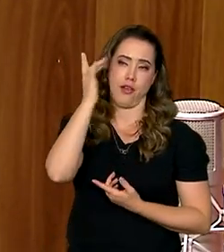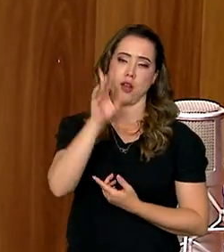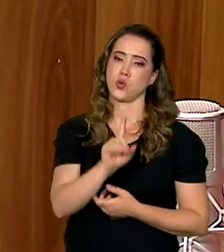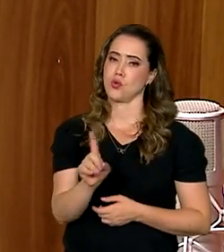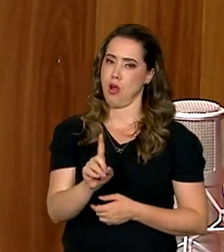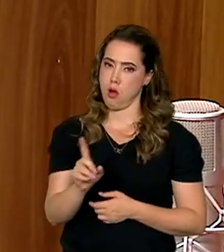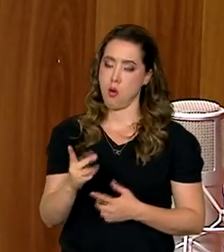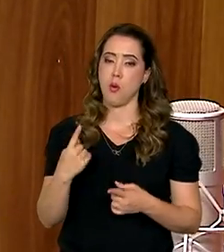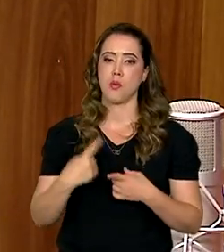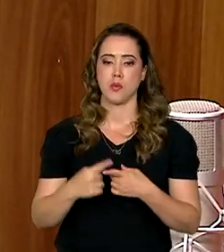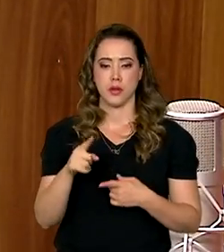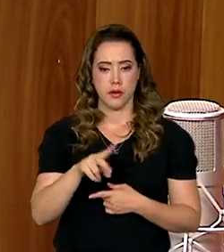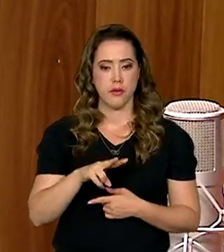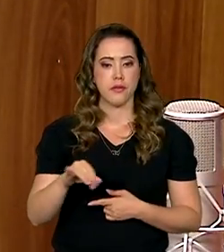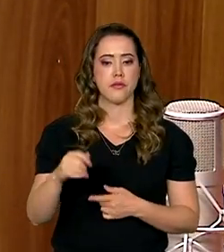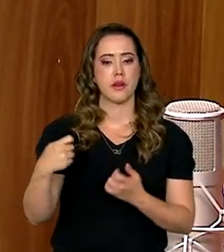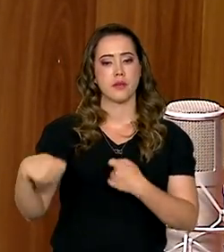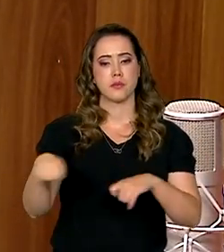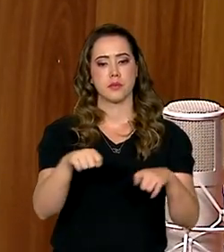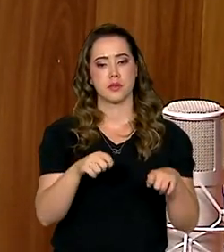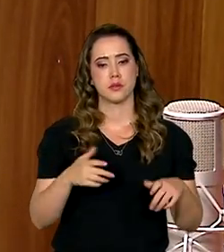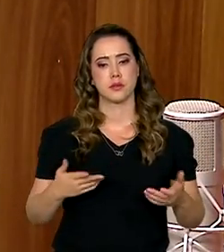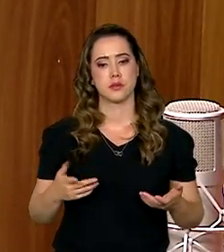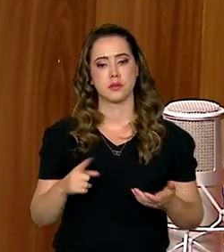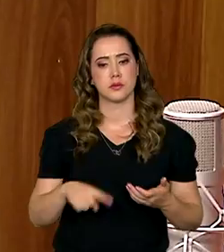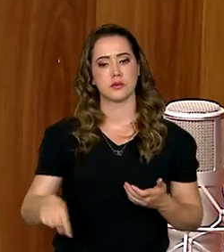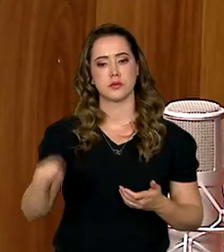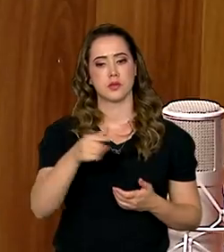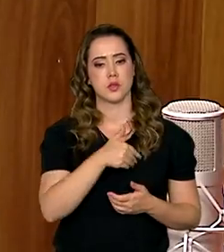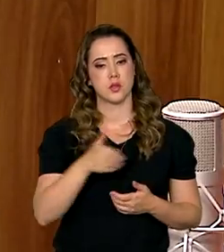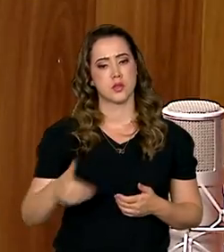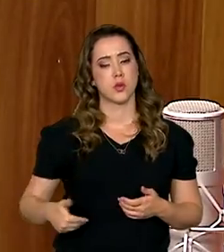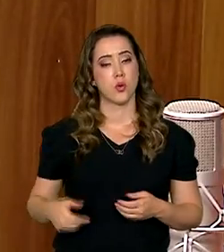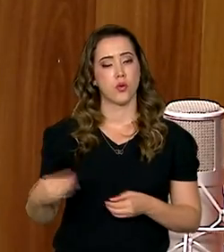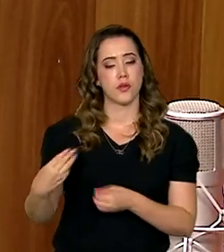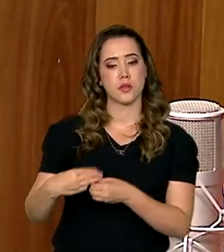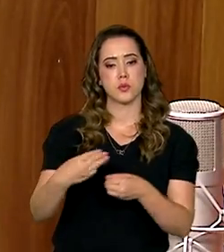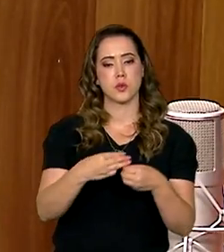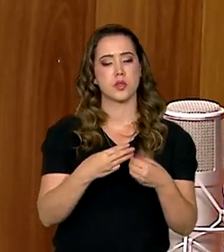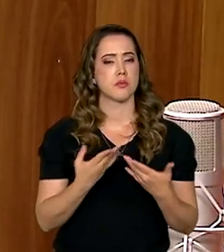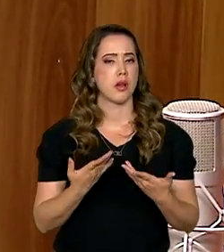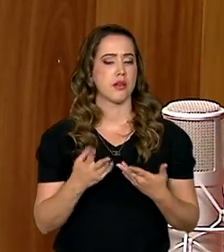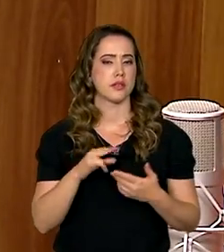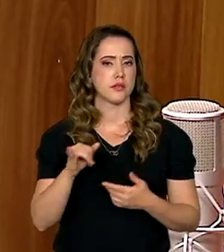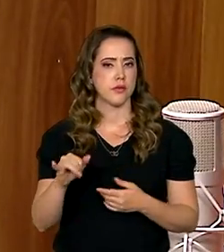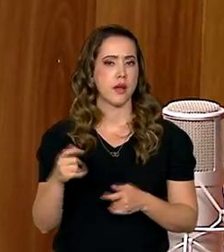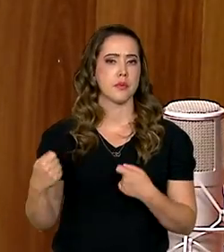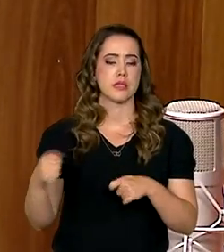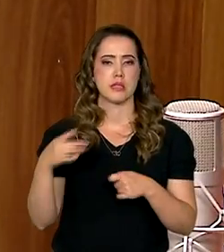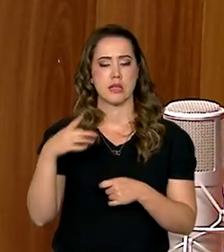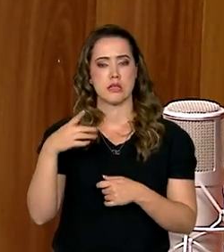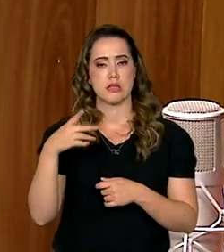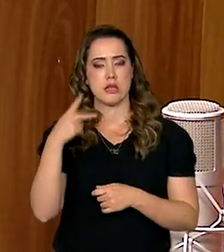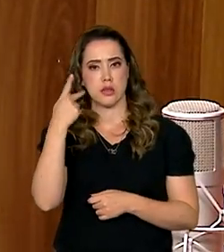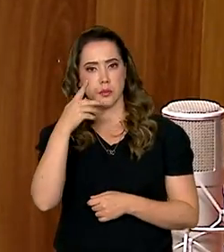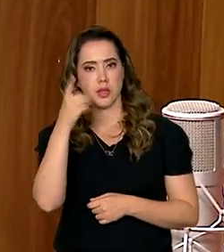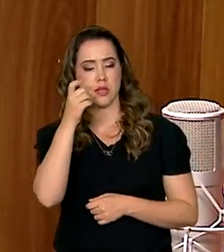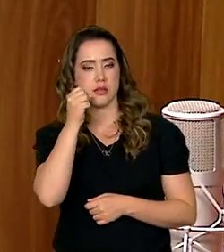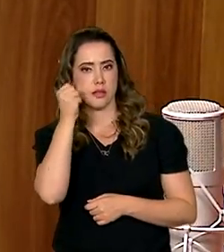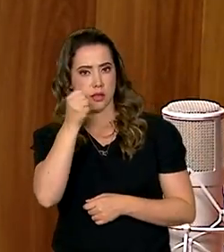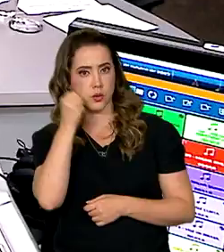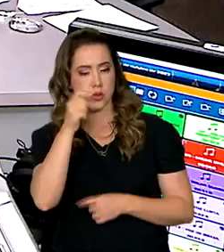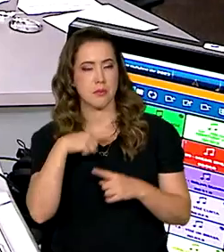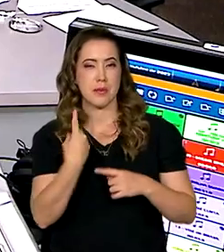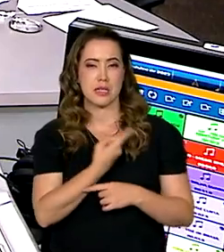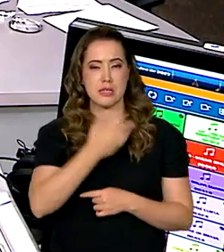né? Também, porque vai envolver ali governos municipais, né? Parlamentares que se envolvem. Mas